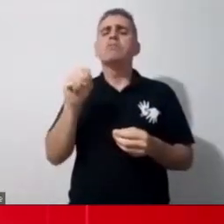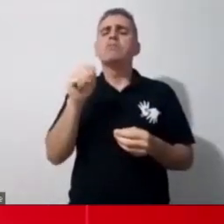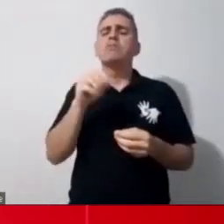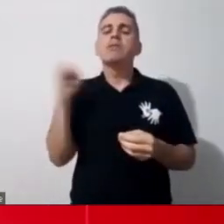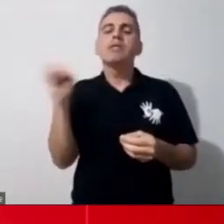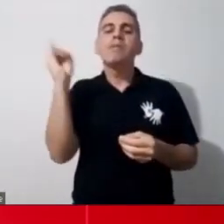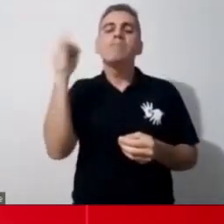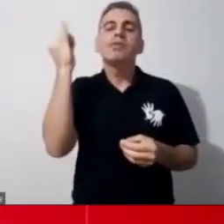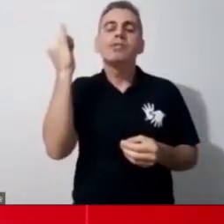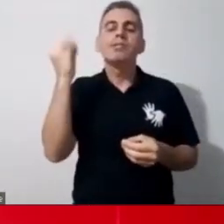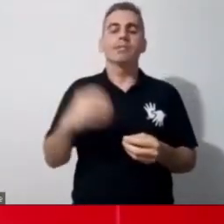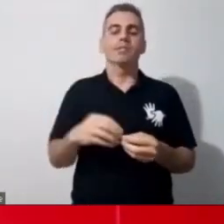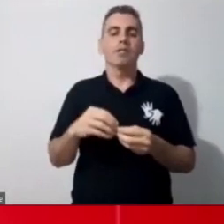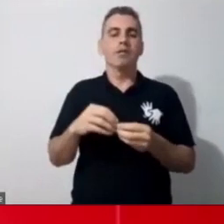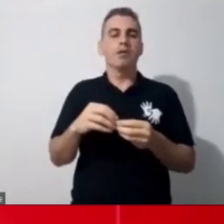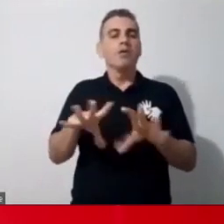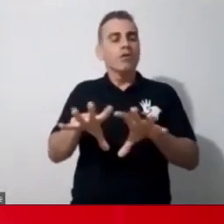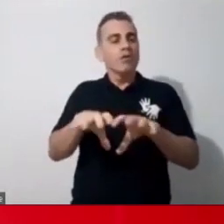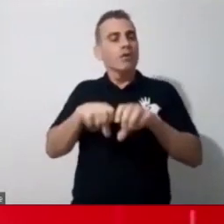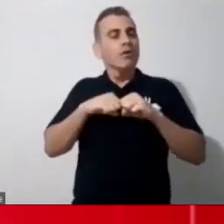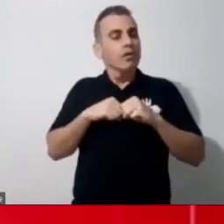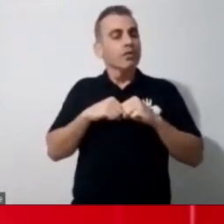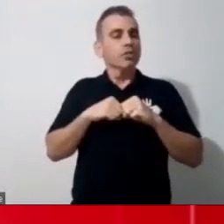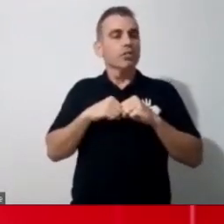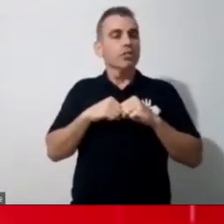eu vou levar comigo, assim, tirar as coisas